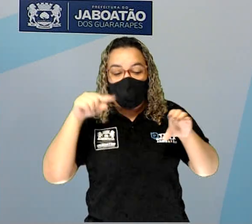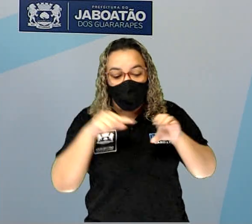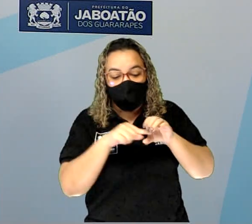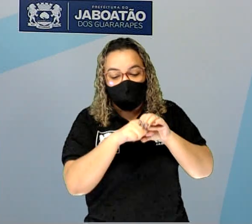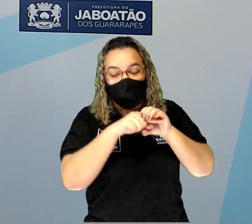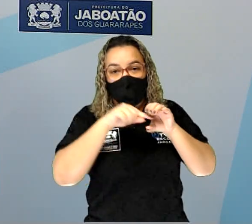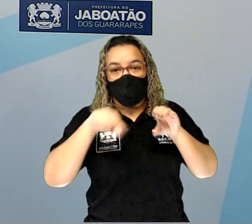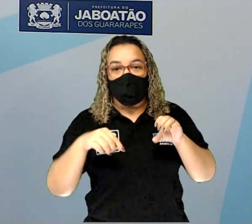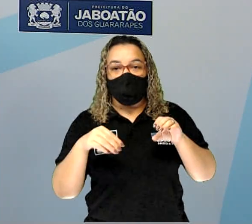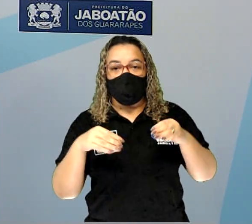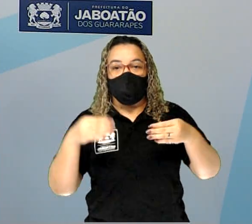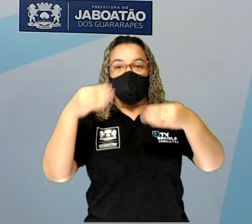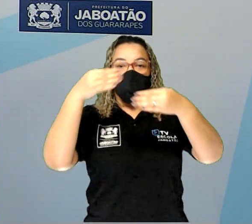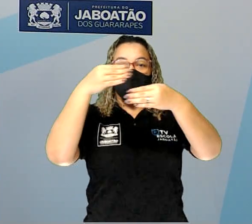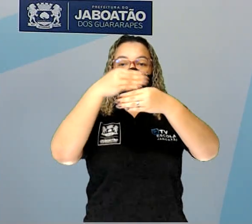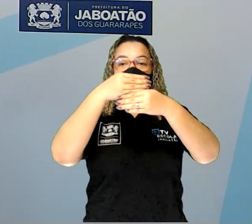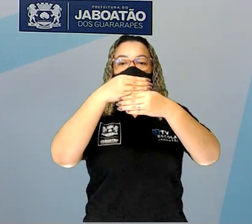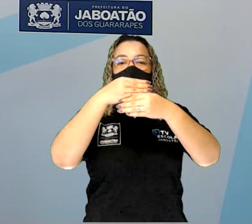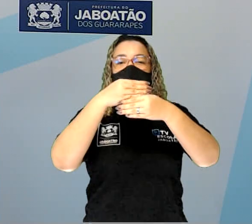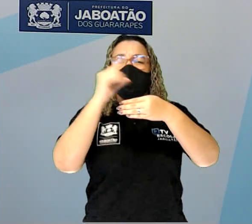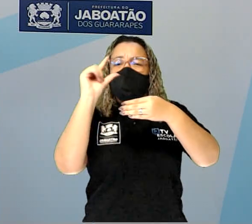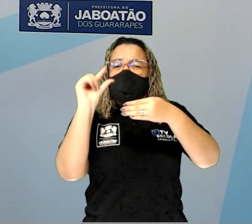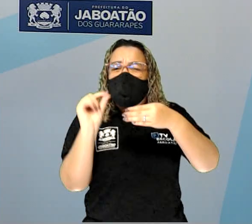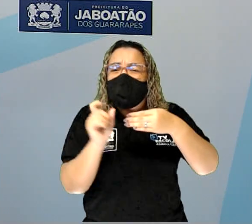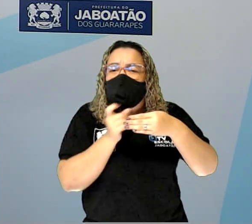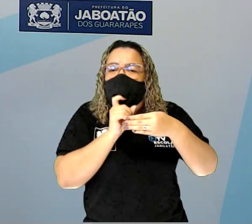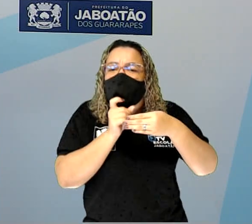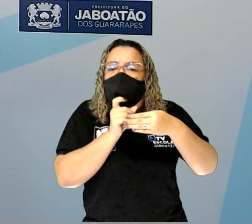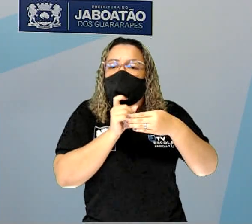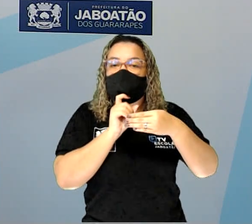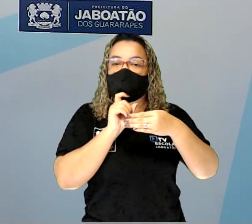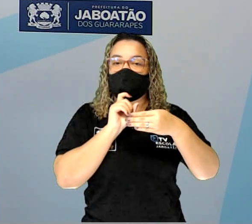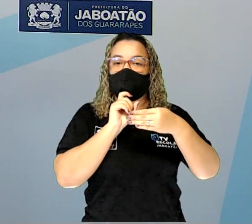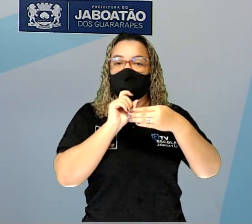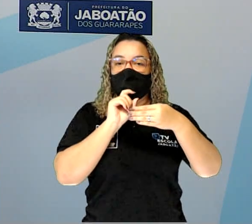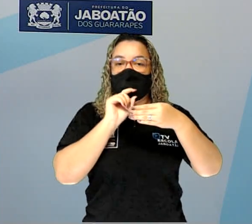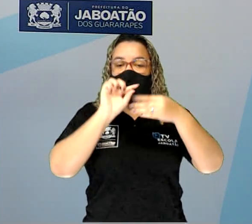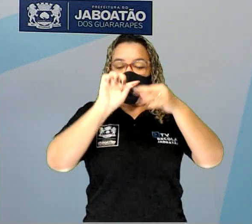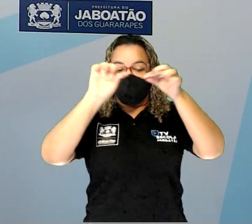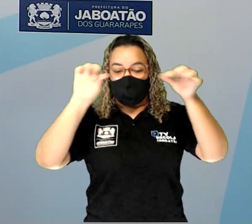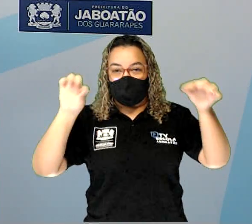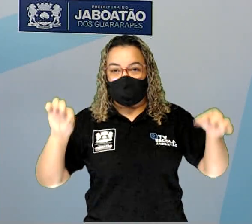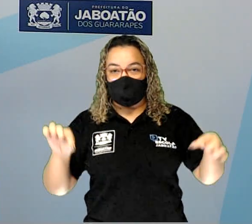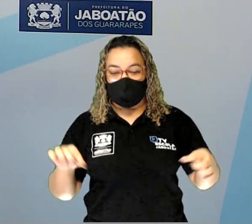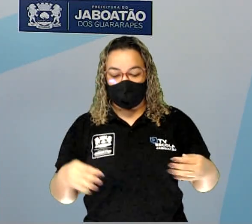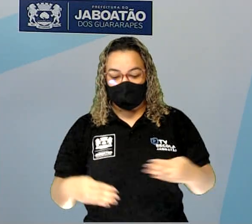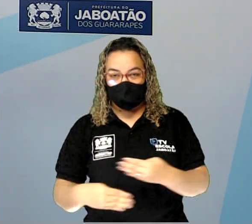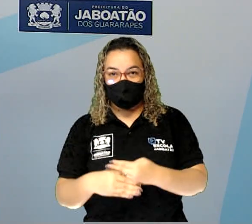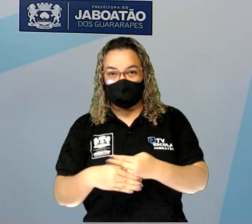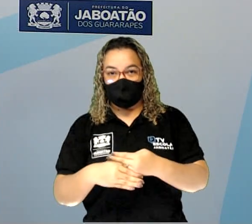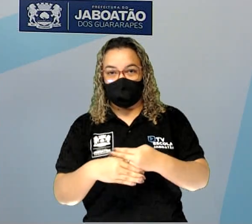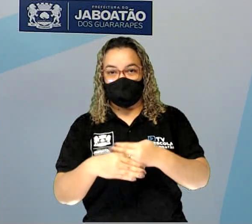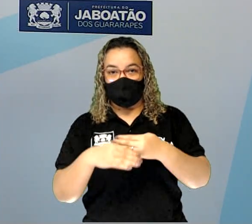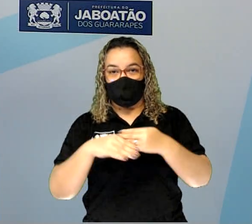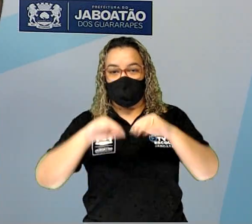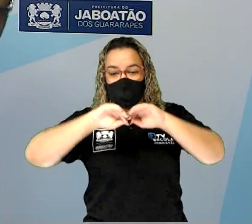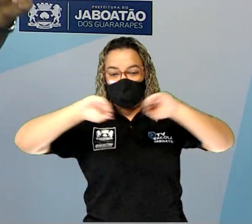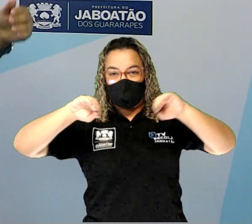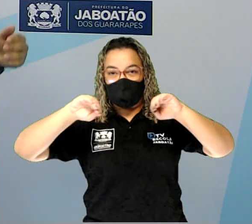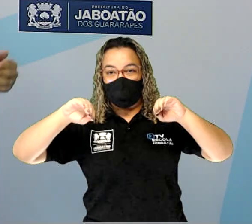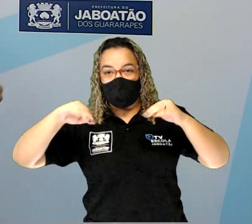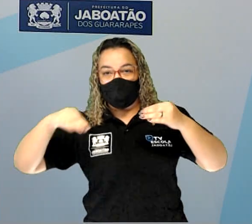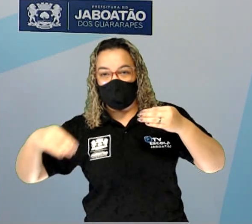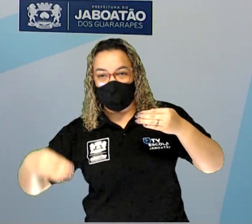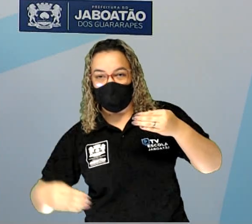ele sobe, fica um pouquinho mais frio, passa nas placas, empurra as placas e